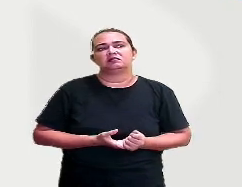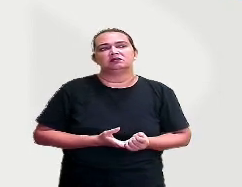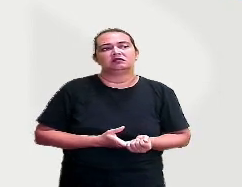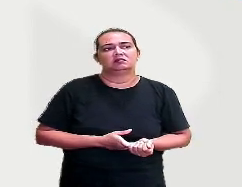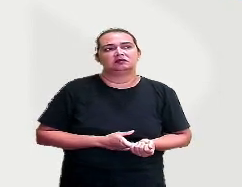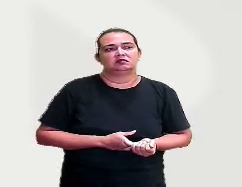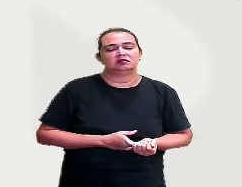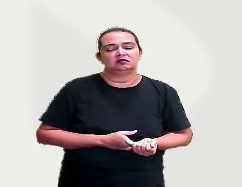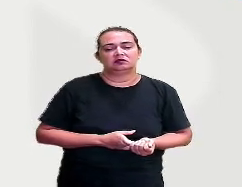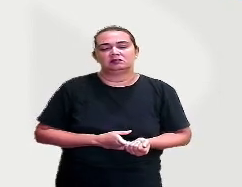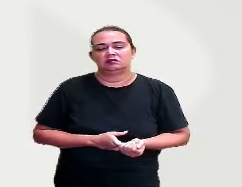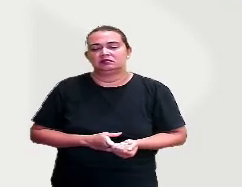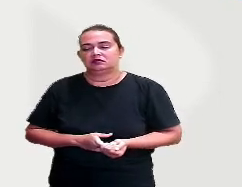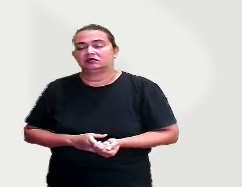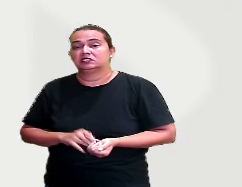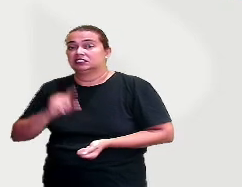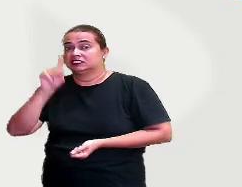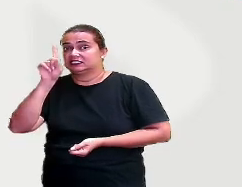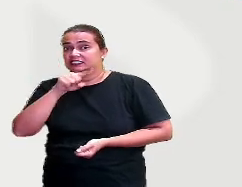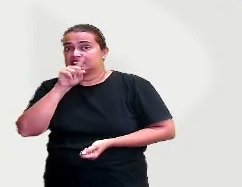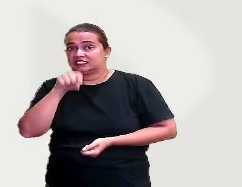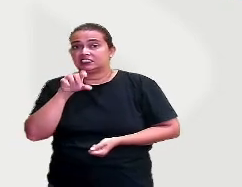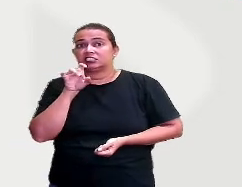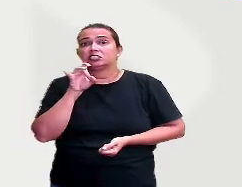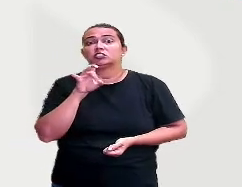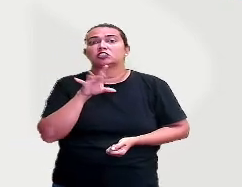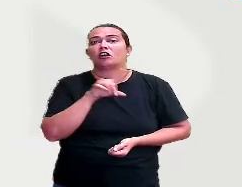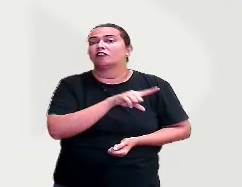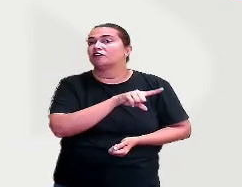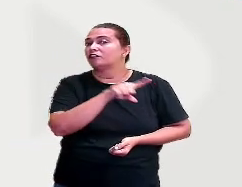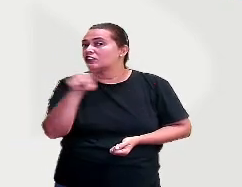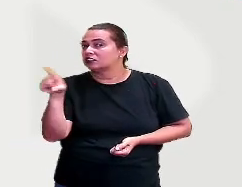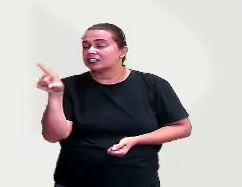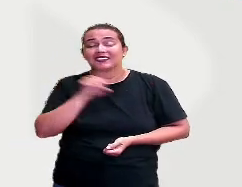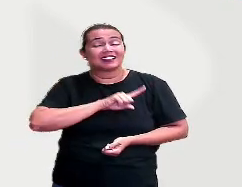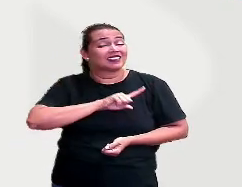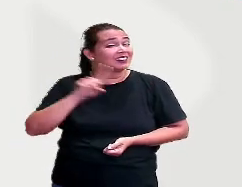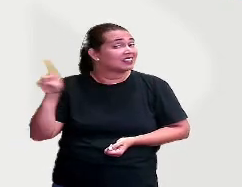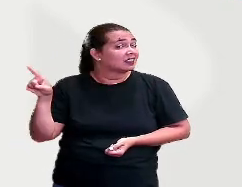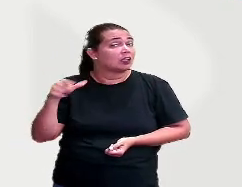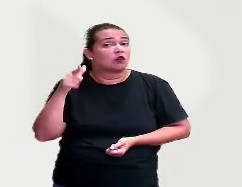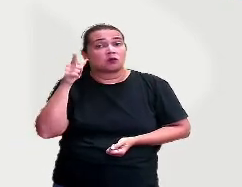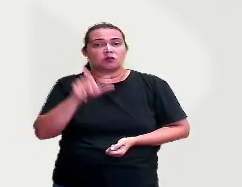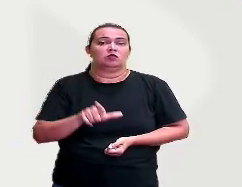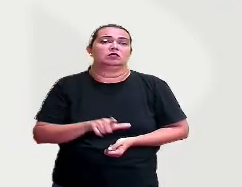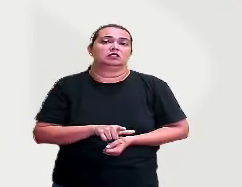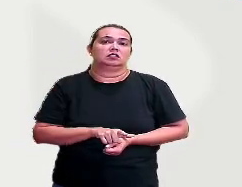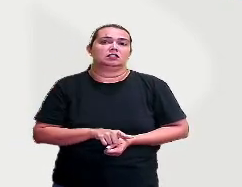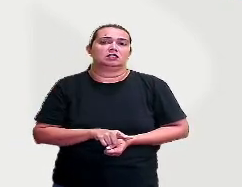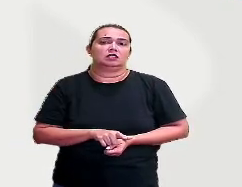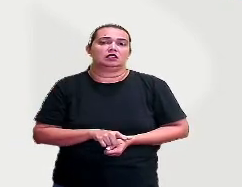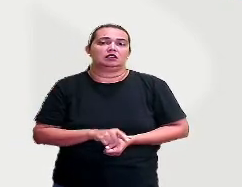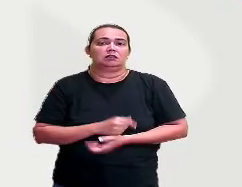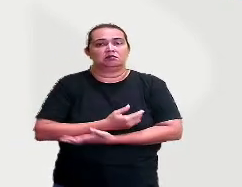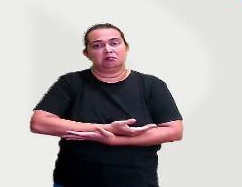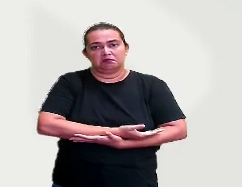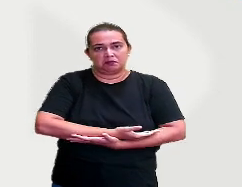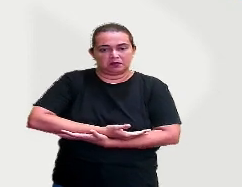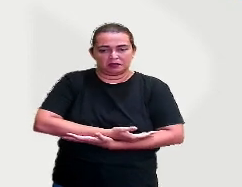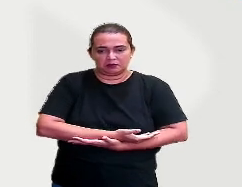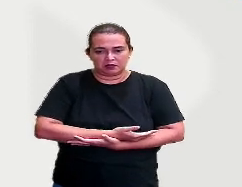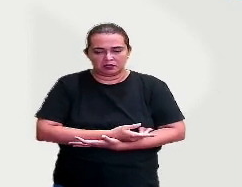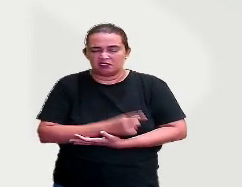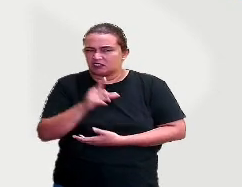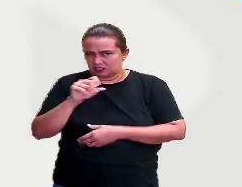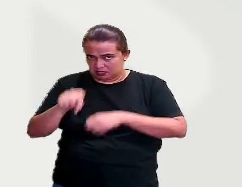A gente vai marcar X só nas imagens do que você não fazia quando era bem pequenininho, tá? E aí, você andava de